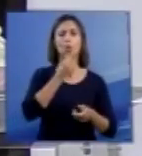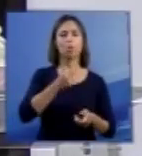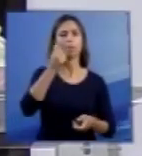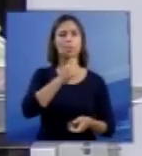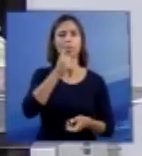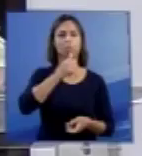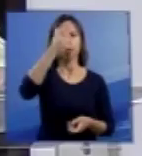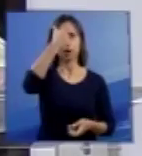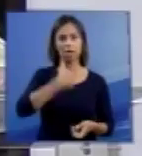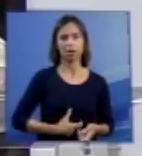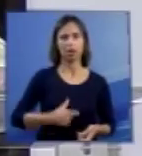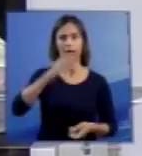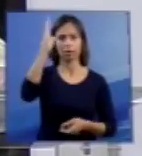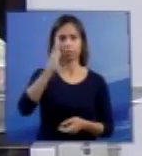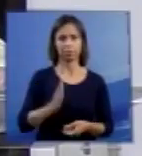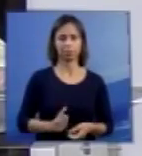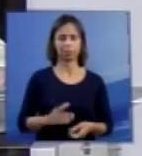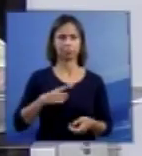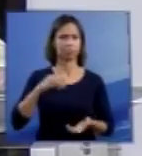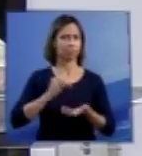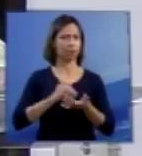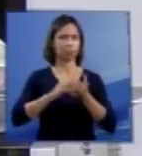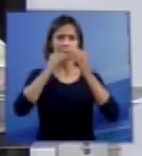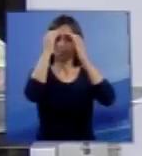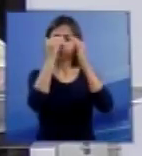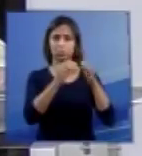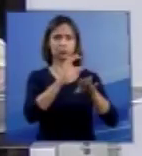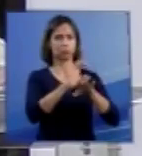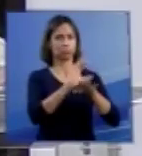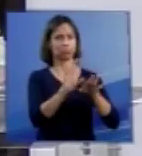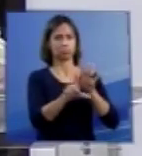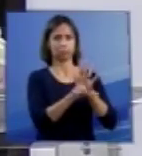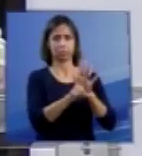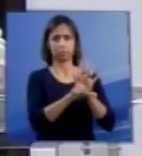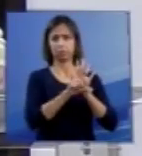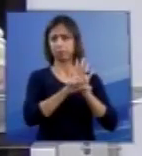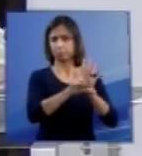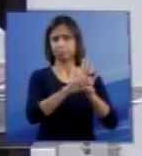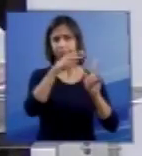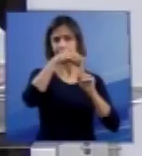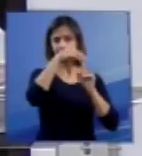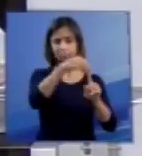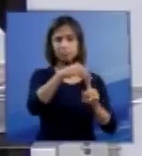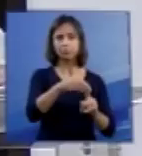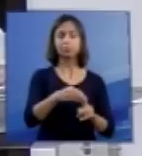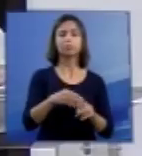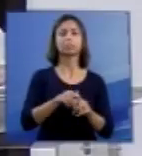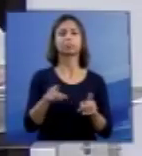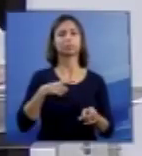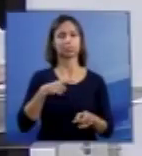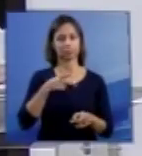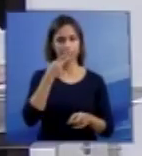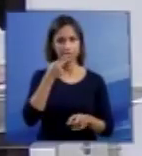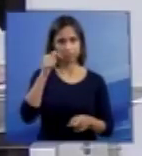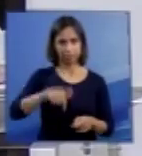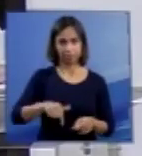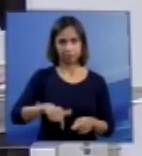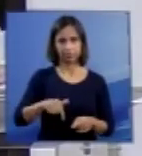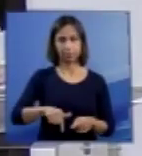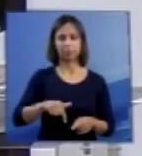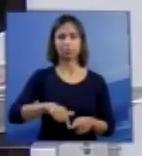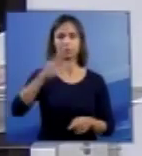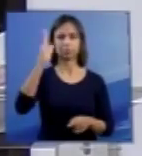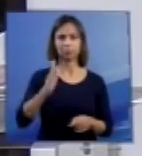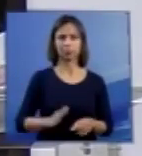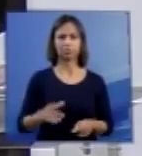Seria um desrespeito à própria Constituição. Ainda que contemos em nosso país com mais de 100 anos